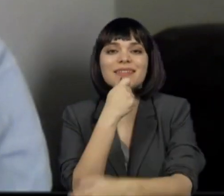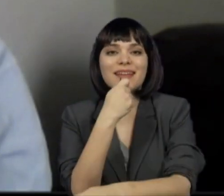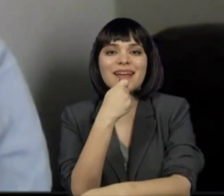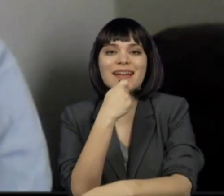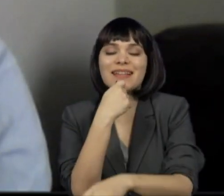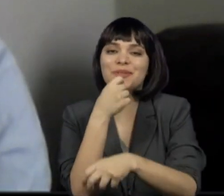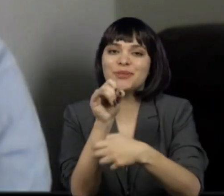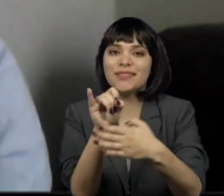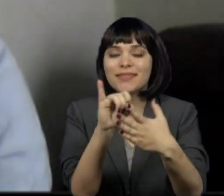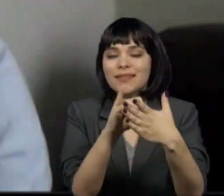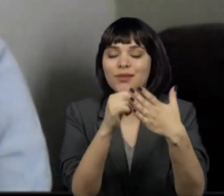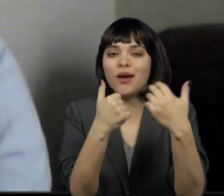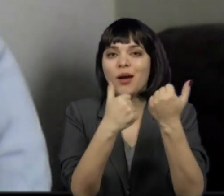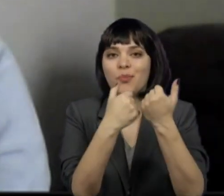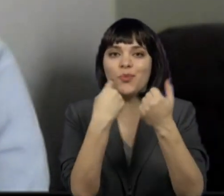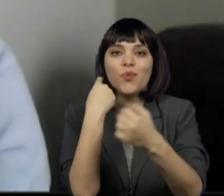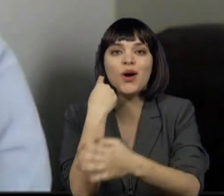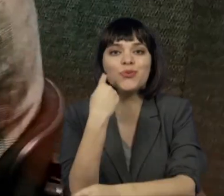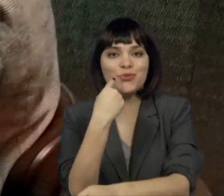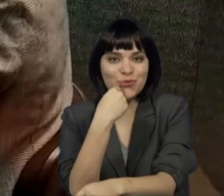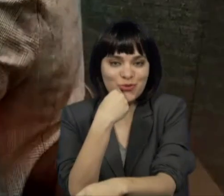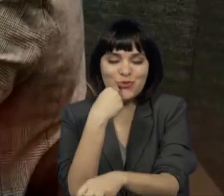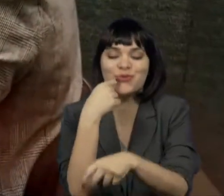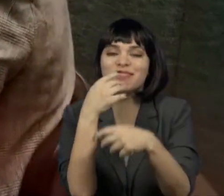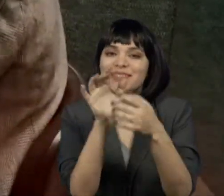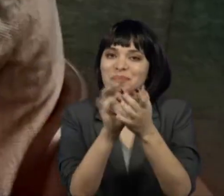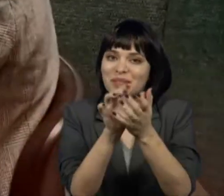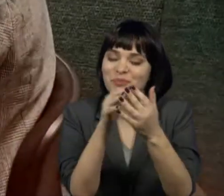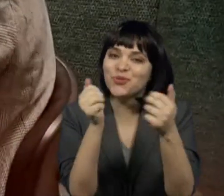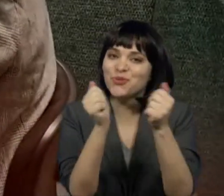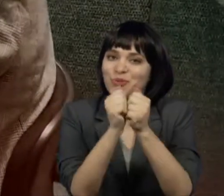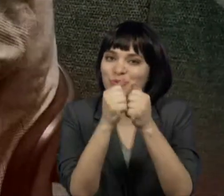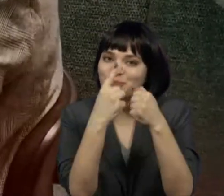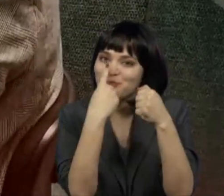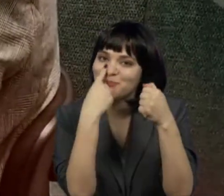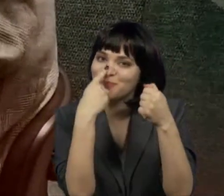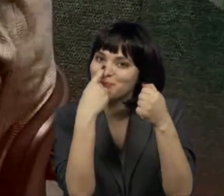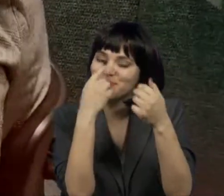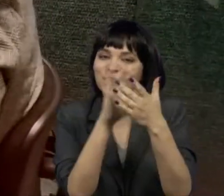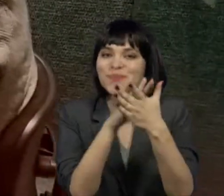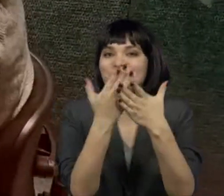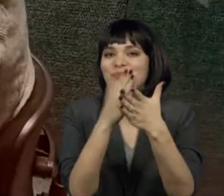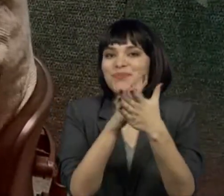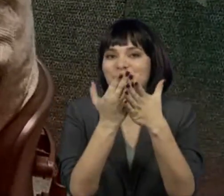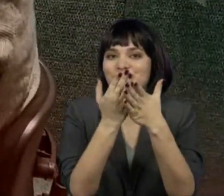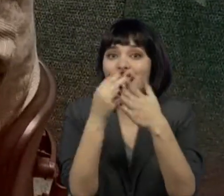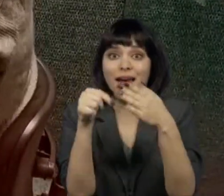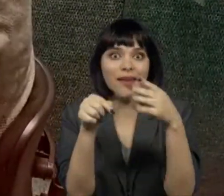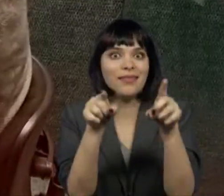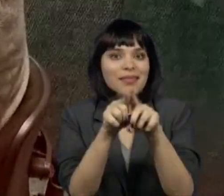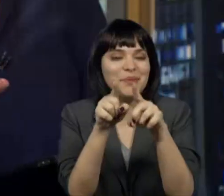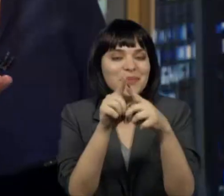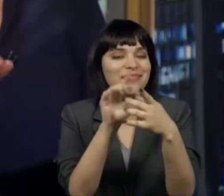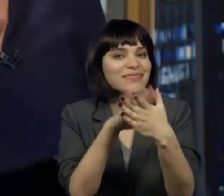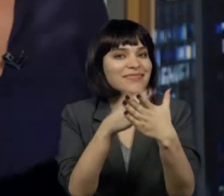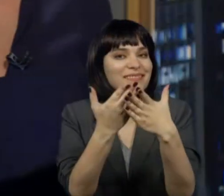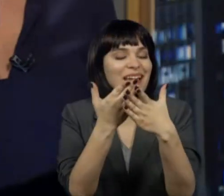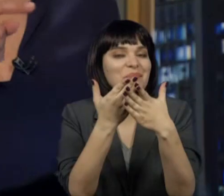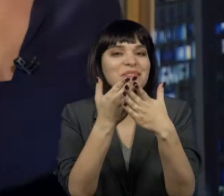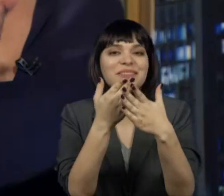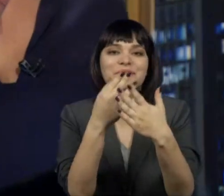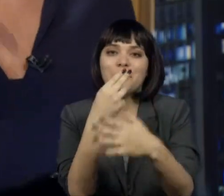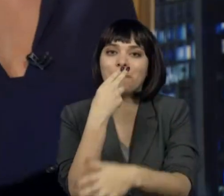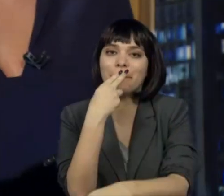do Centro de Apoio ao Surdo de Pernambuco, que está com a intérprete de Libras, Beatriz Canuto. E aqui no estúdio, contamos com a